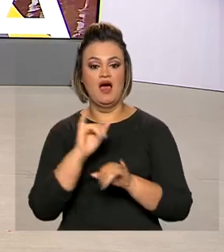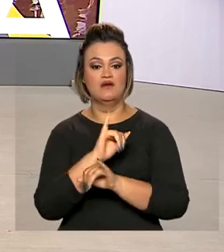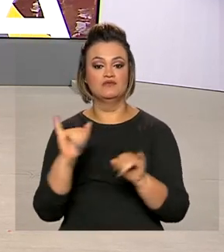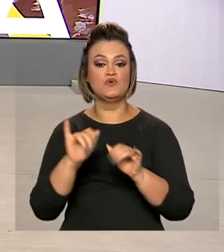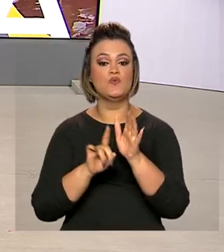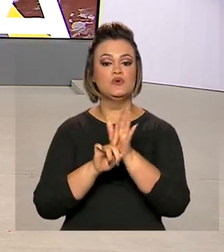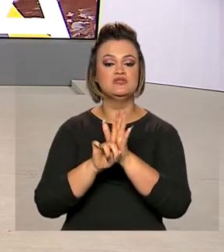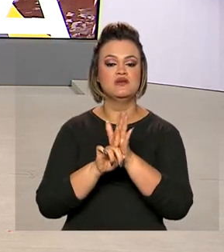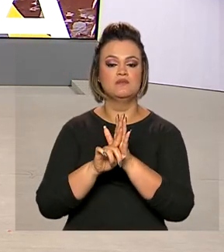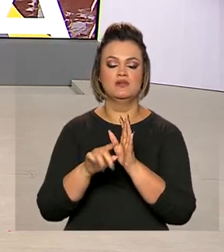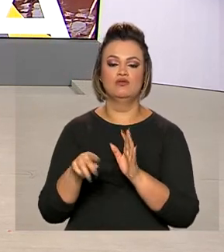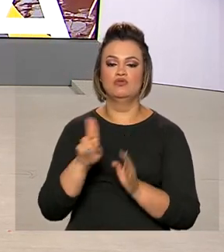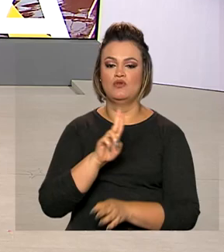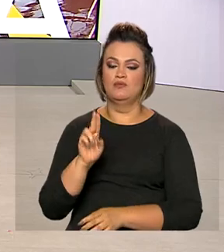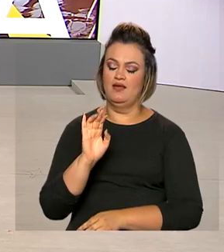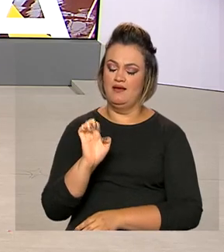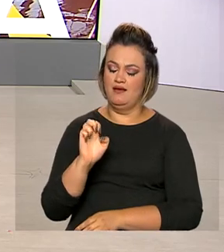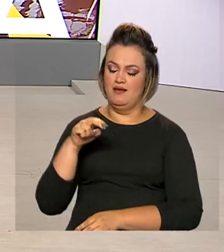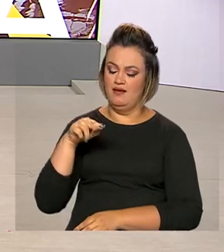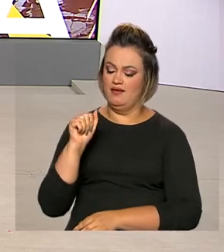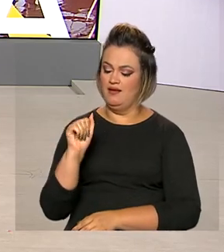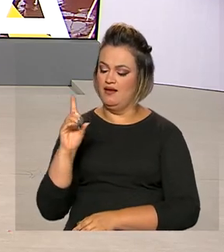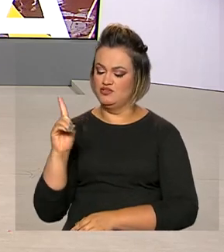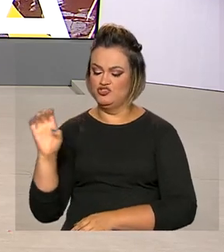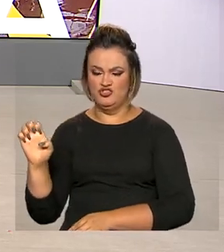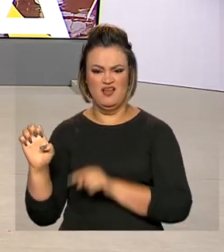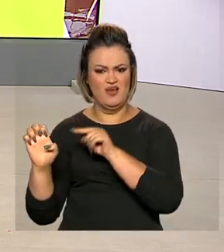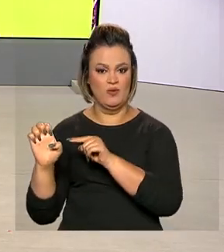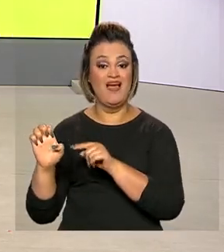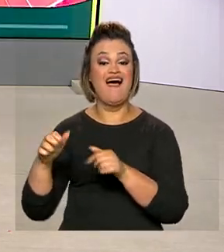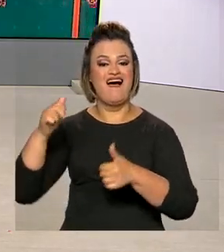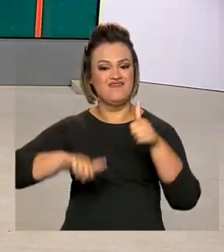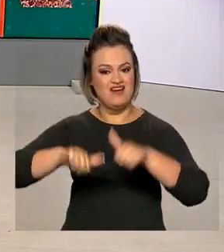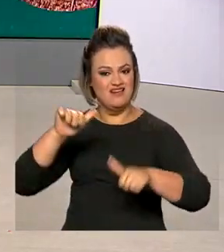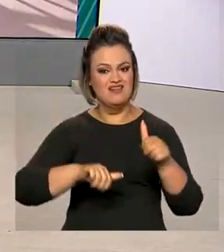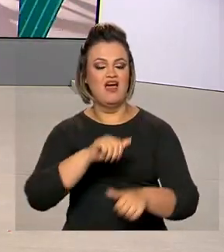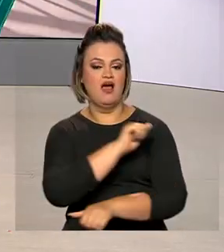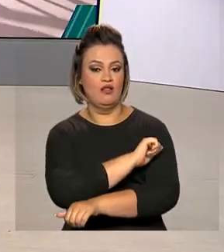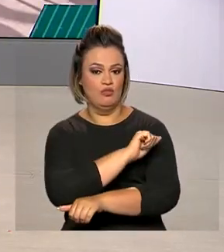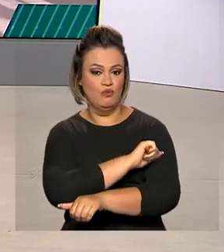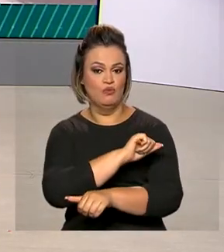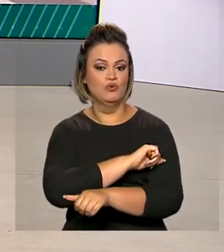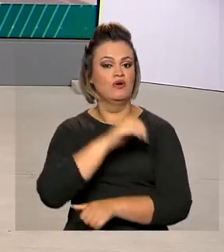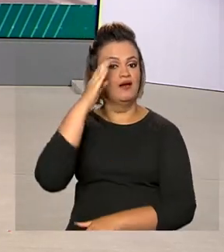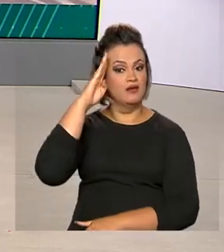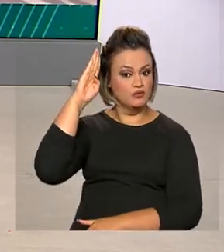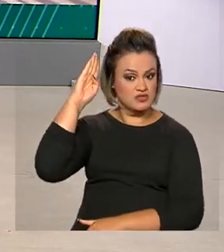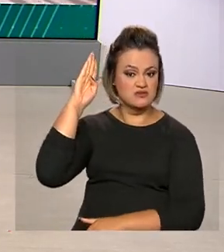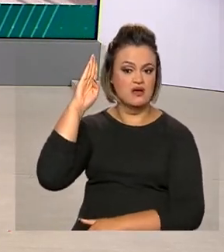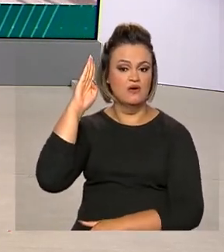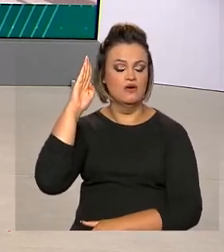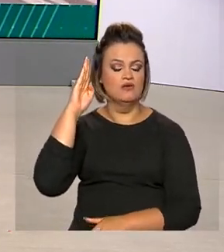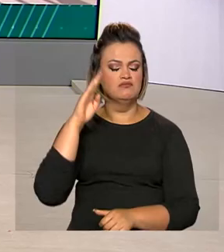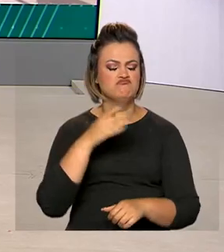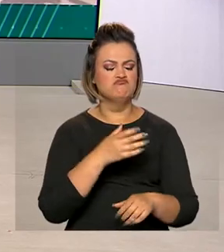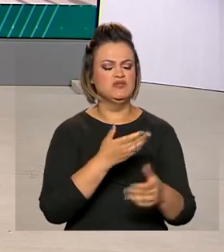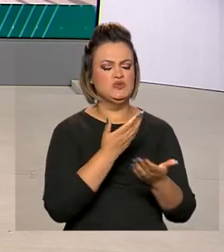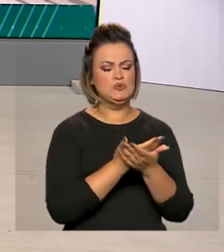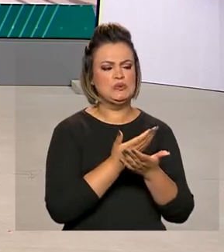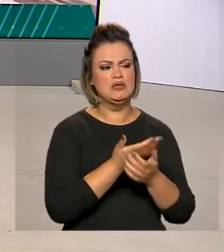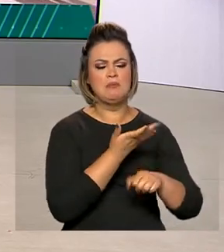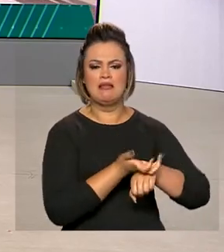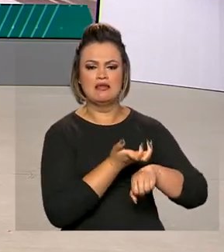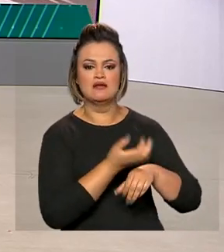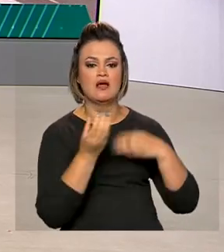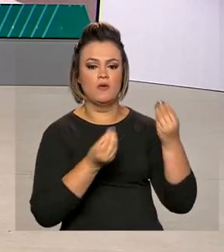Nacional de Desempenho dos Estudantes. O Enad avalia os alunos de graduação em relação aos conteúdos e ajuda